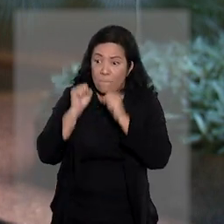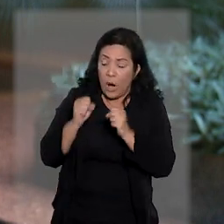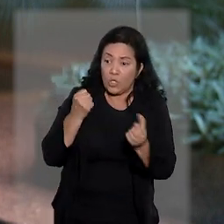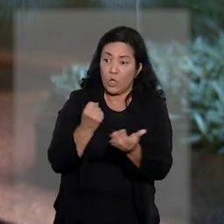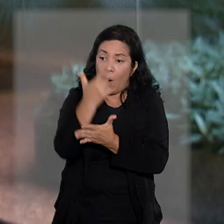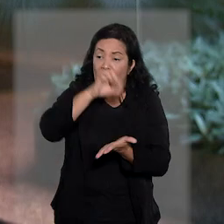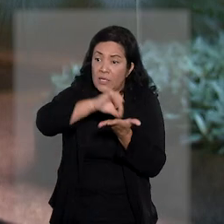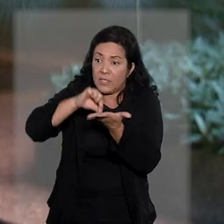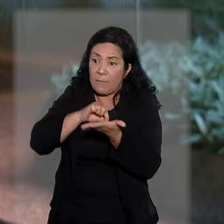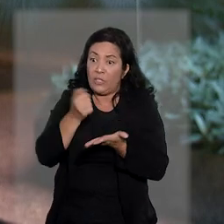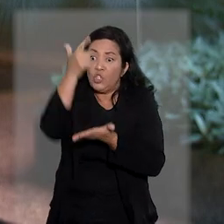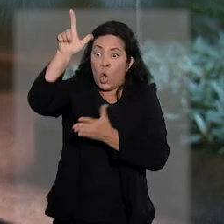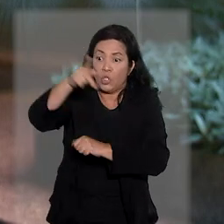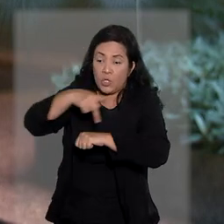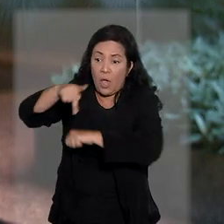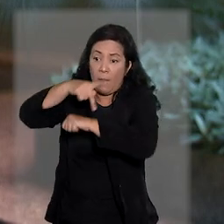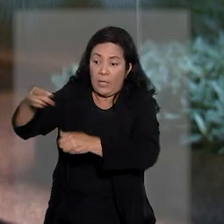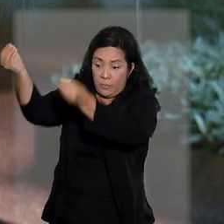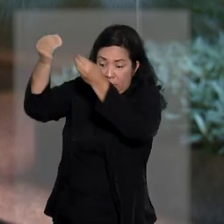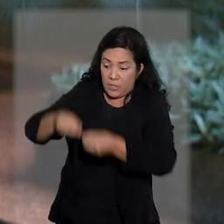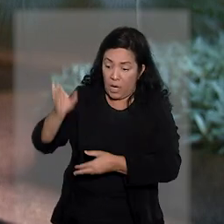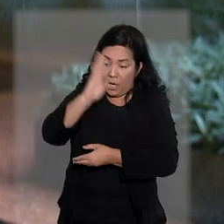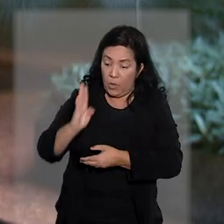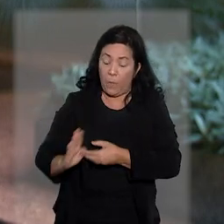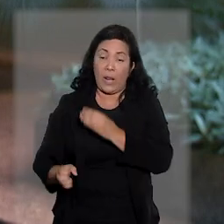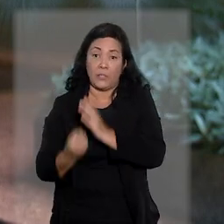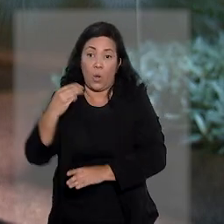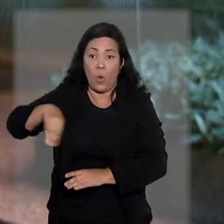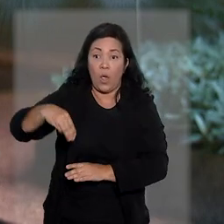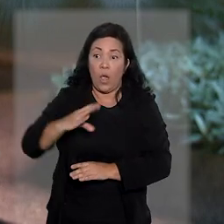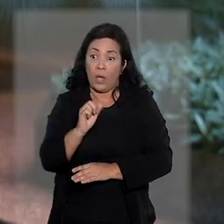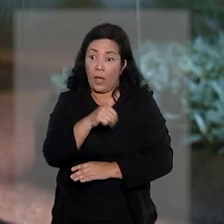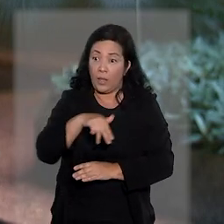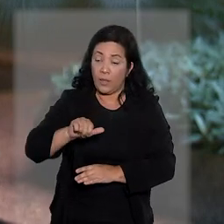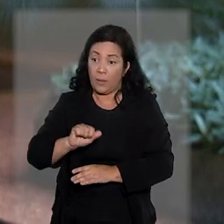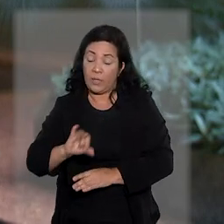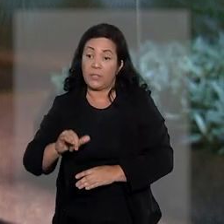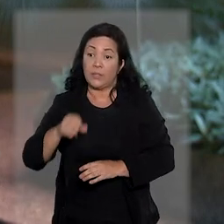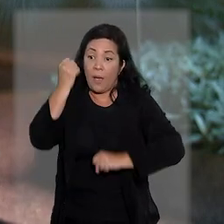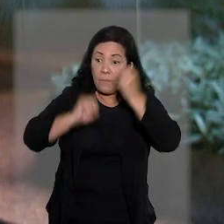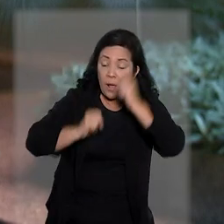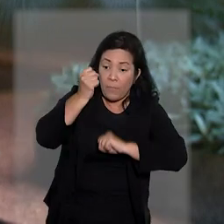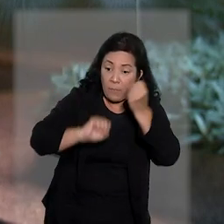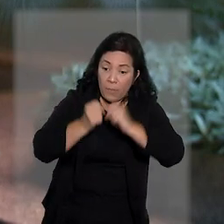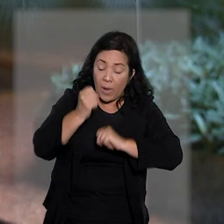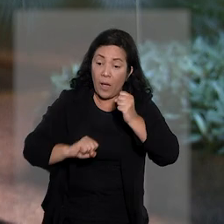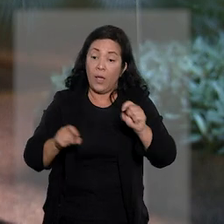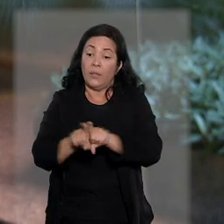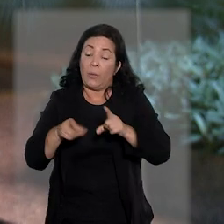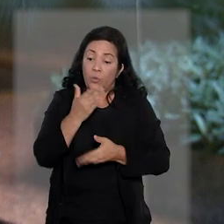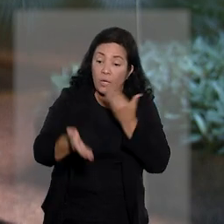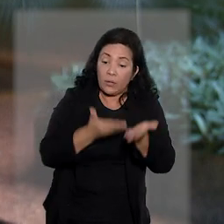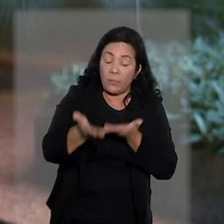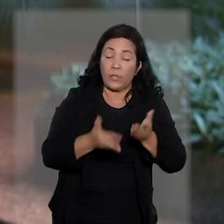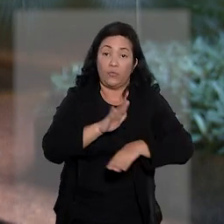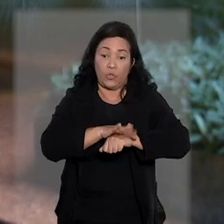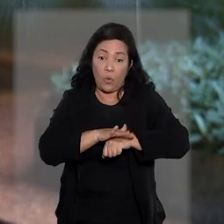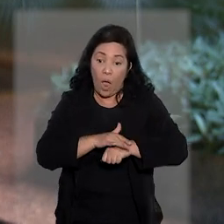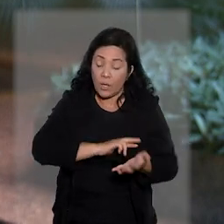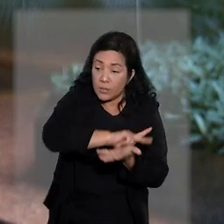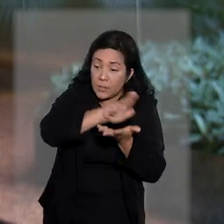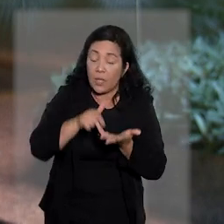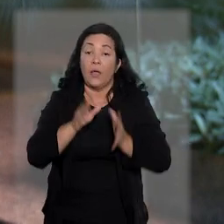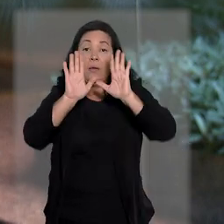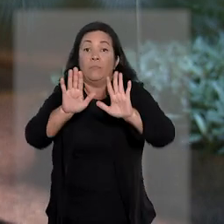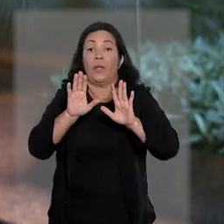para importar sementes para plantio, comercialização e exploração industrial da cannabis sativa. No